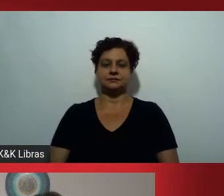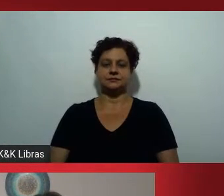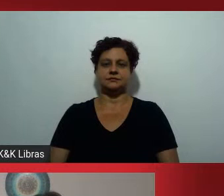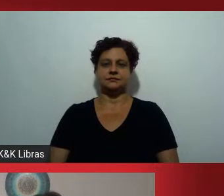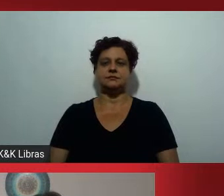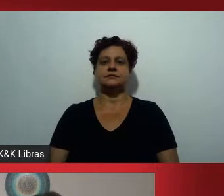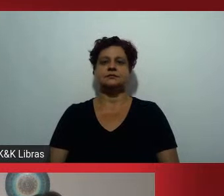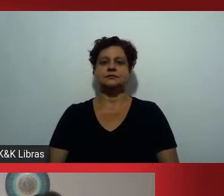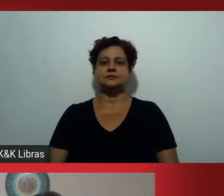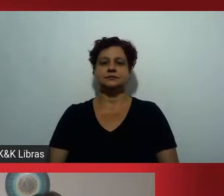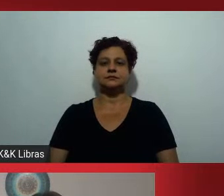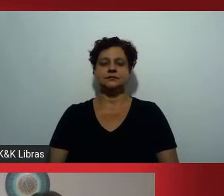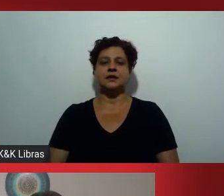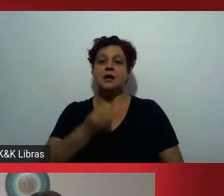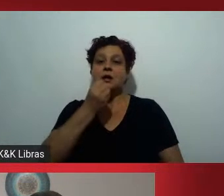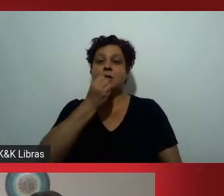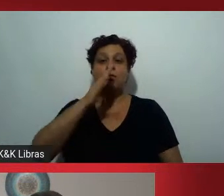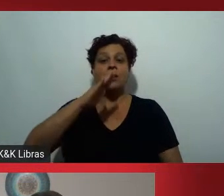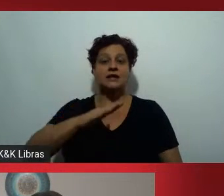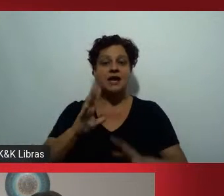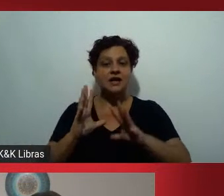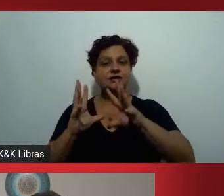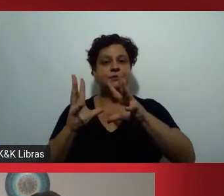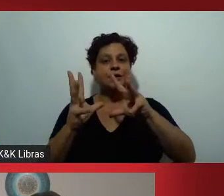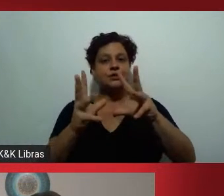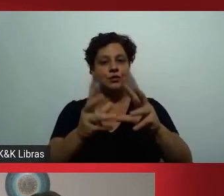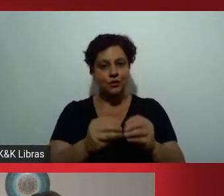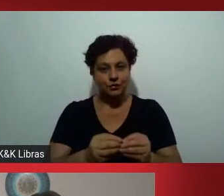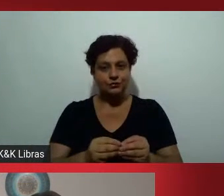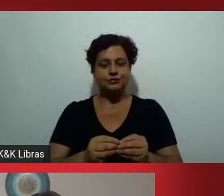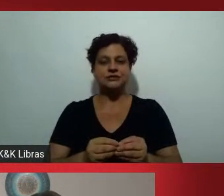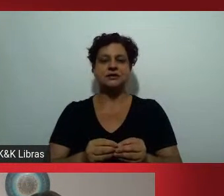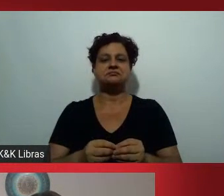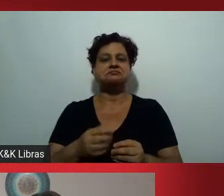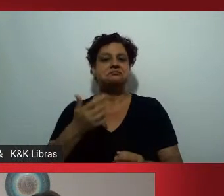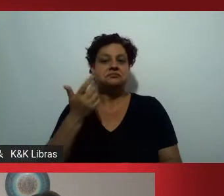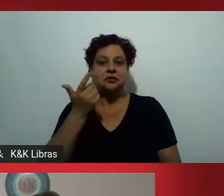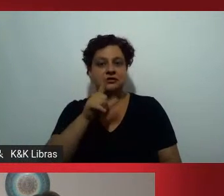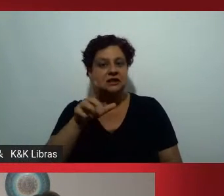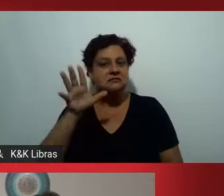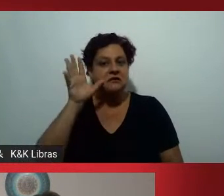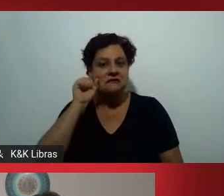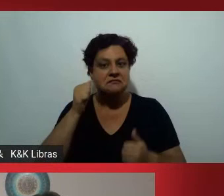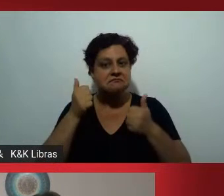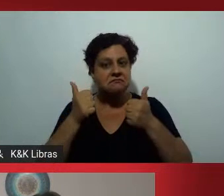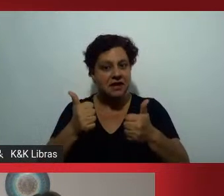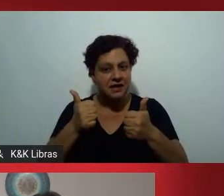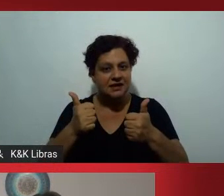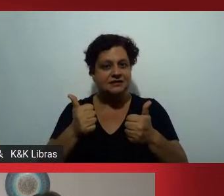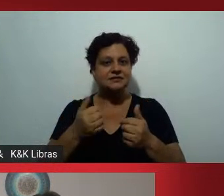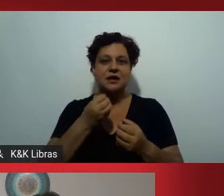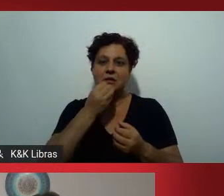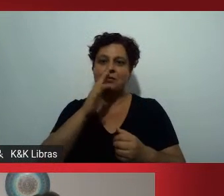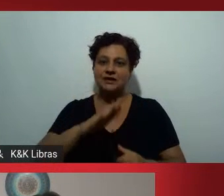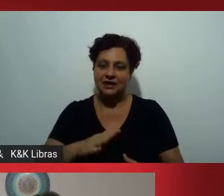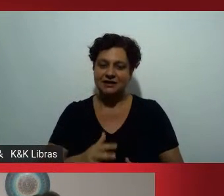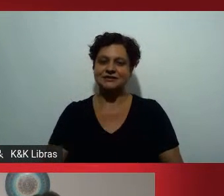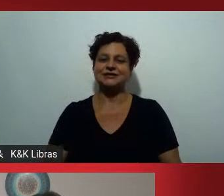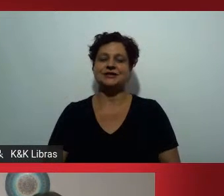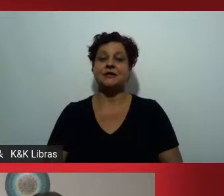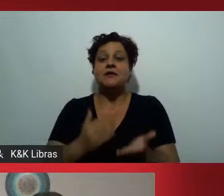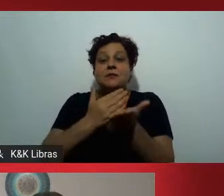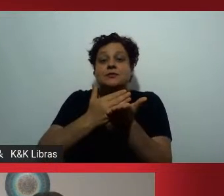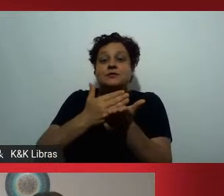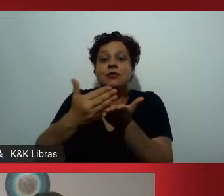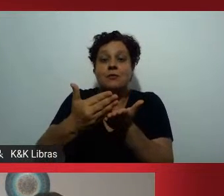Muito boa tarde a todos não sei se vocês me ouvem Boa tarde Boa tarde vamos